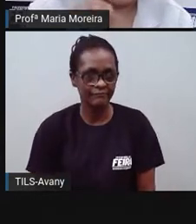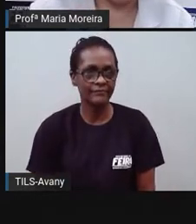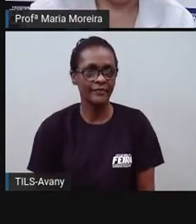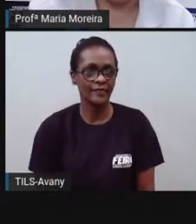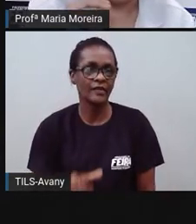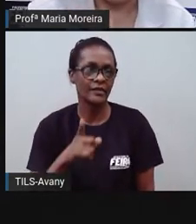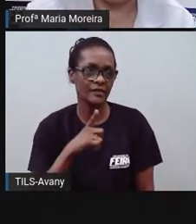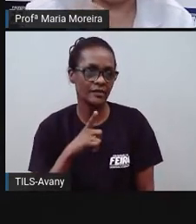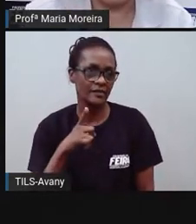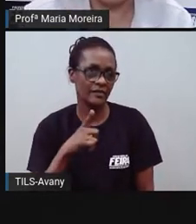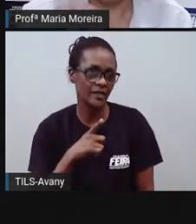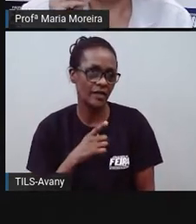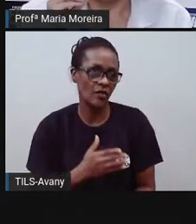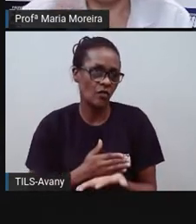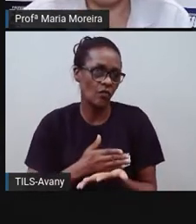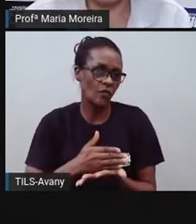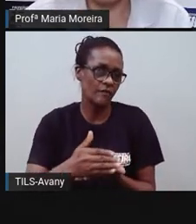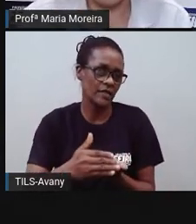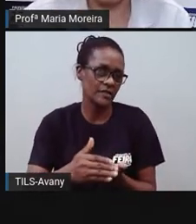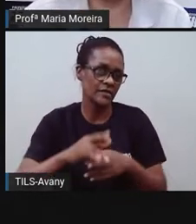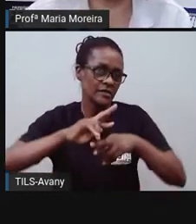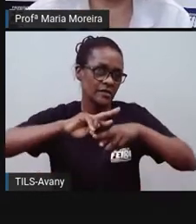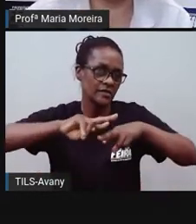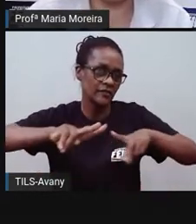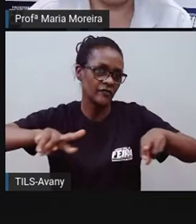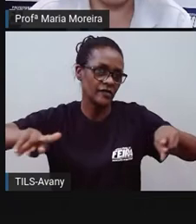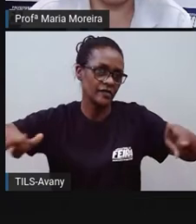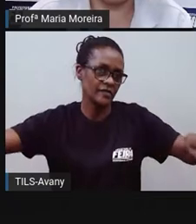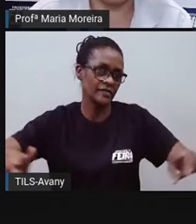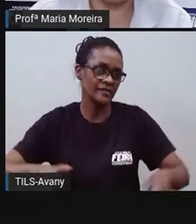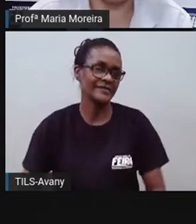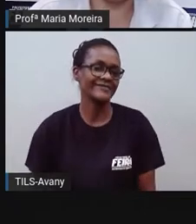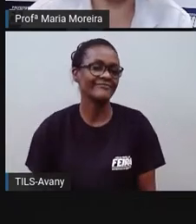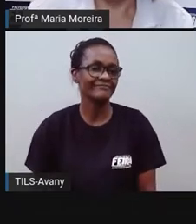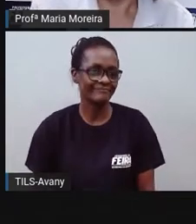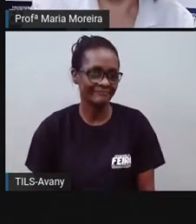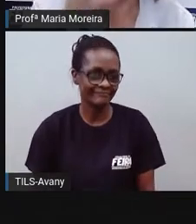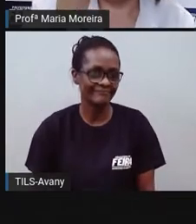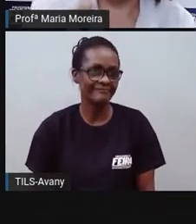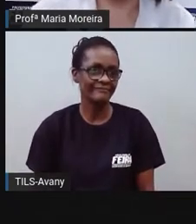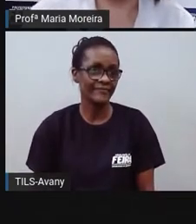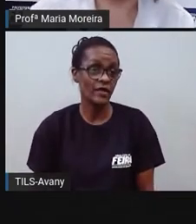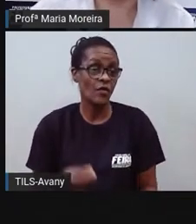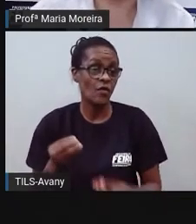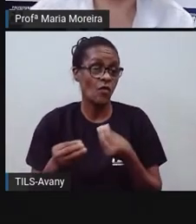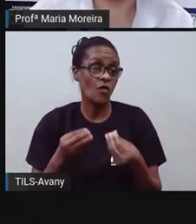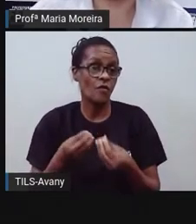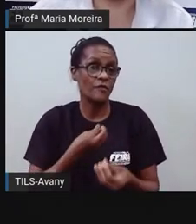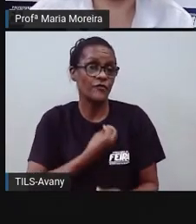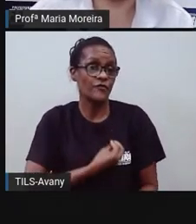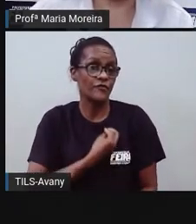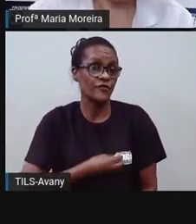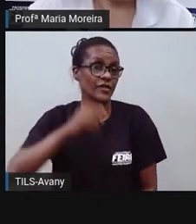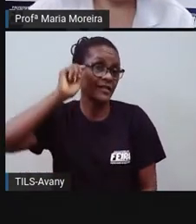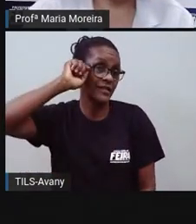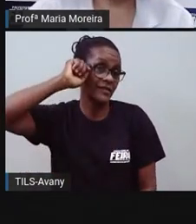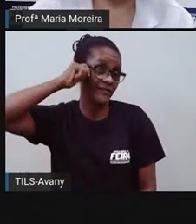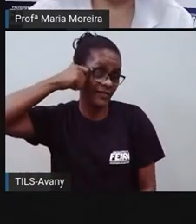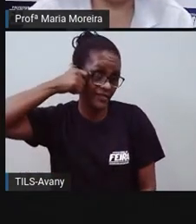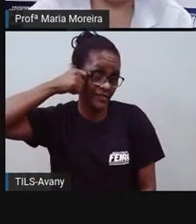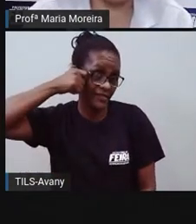seja, a origem diferente, a origem diferente dos africanos que foram aí trazidos para o Brasil,